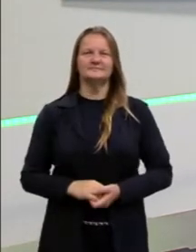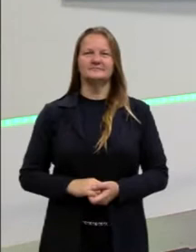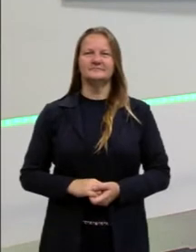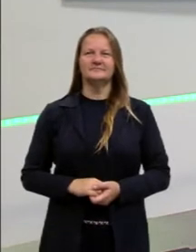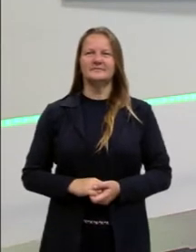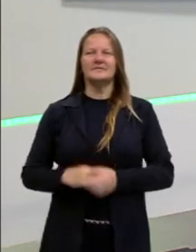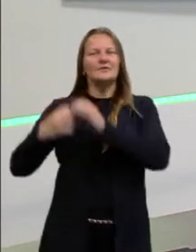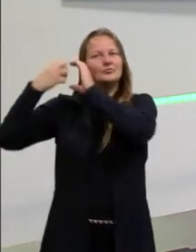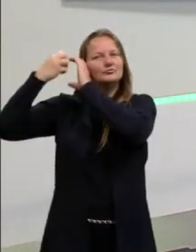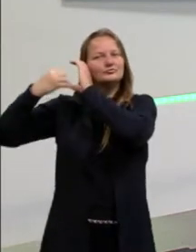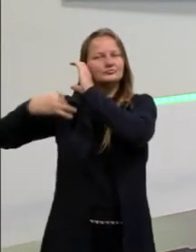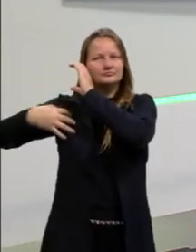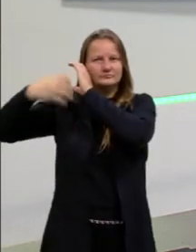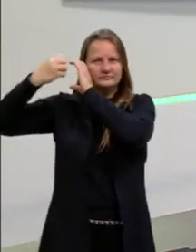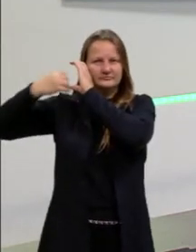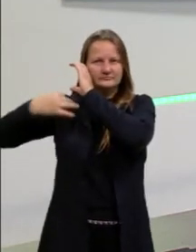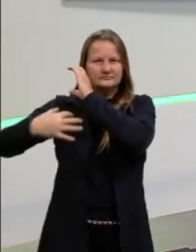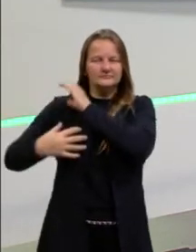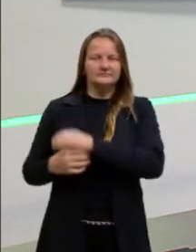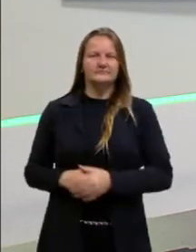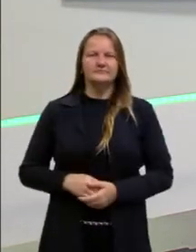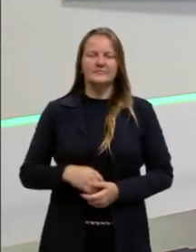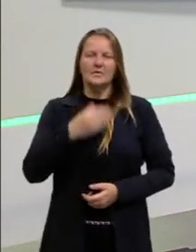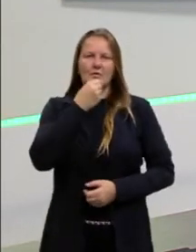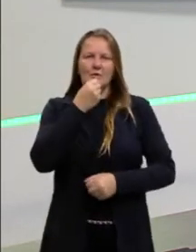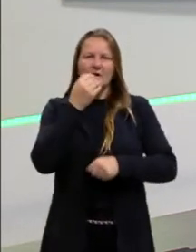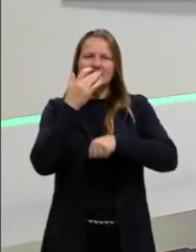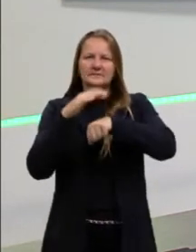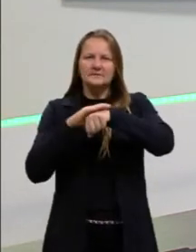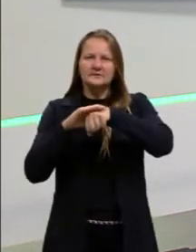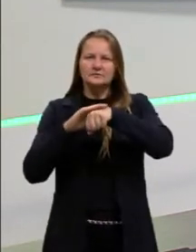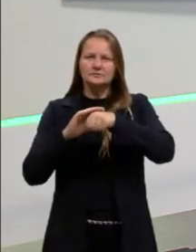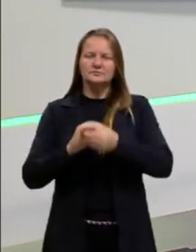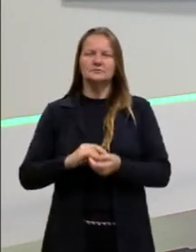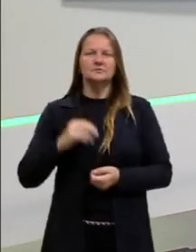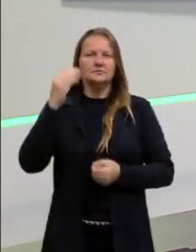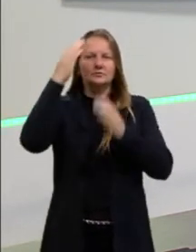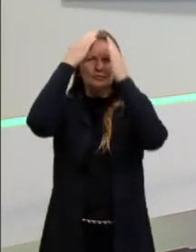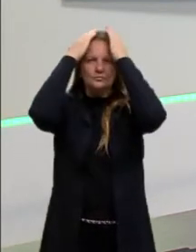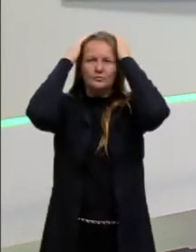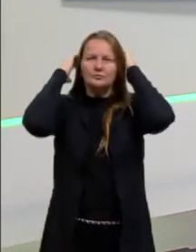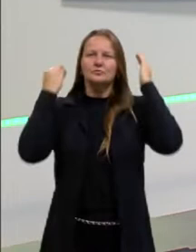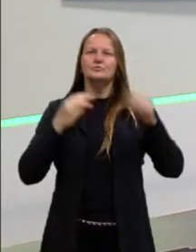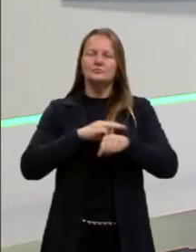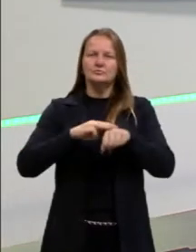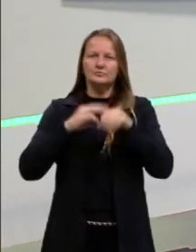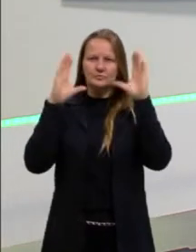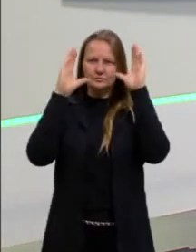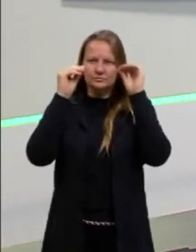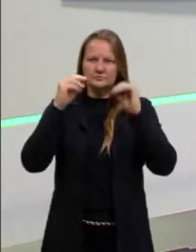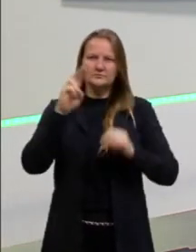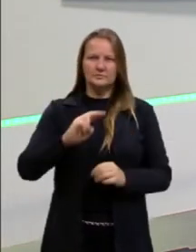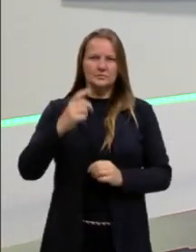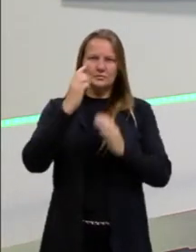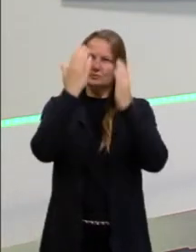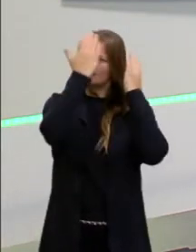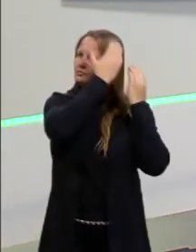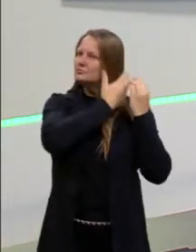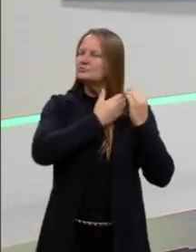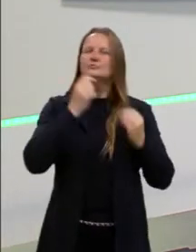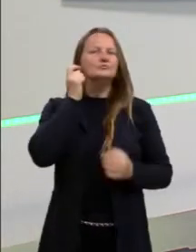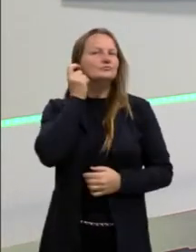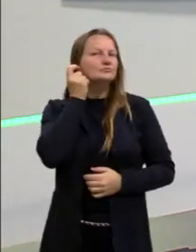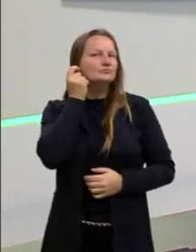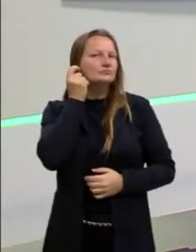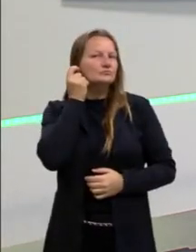a minha audiodescrição, então. Eu sou um homem branco, tenho o cabelo castanho bem escuro, uso ele curtinho para o lado, tenho um brinco